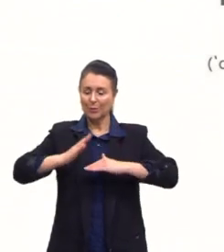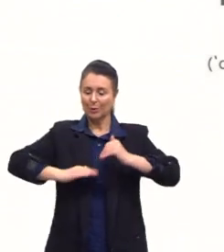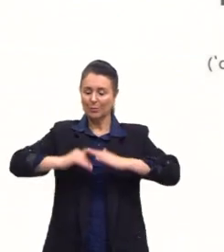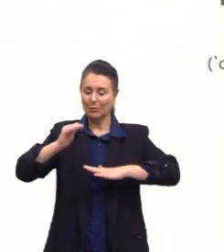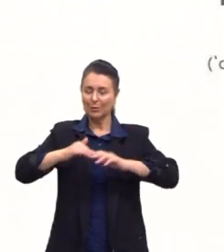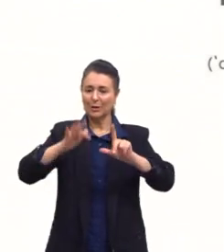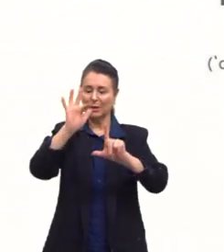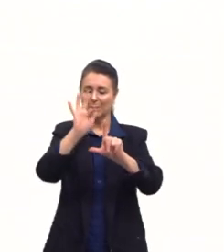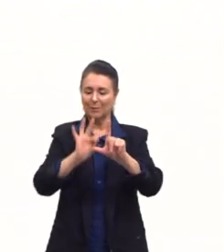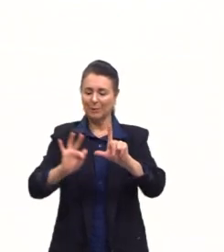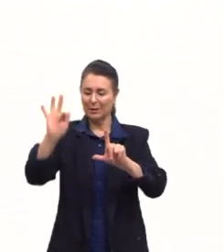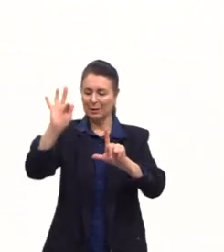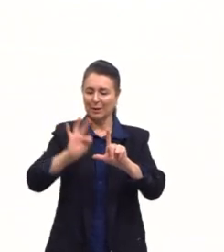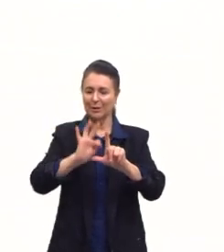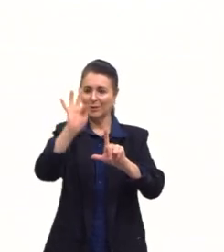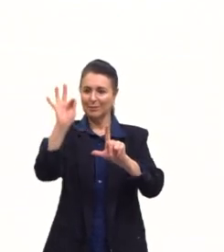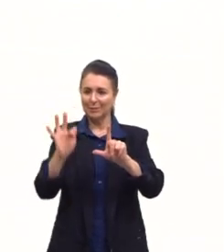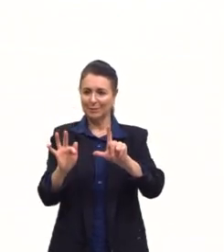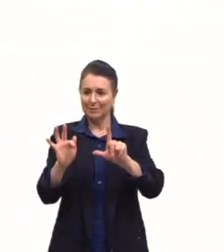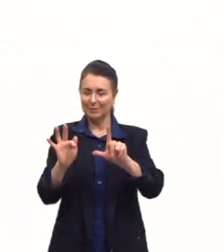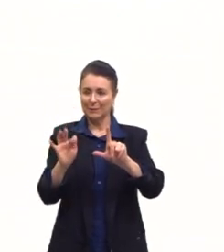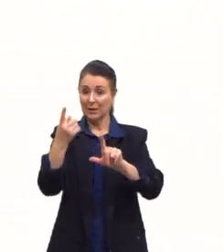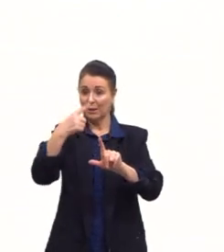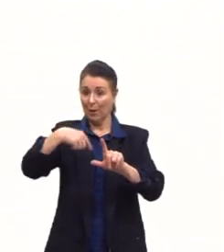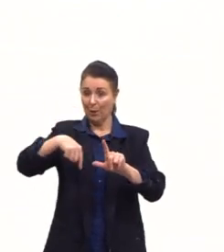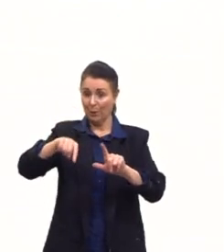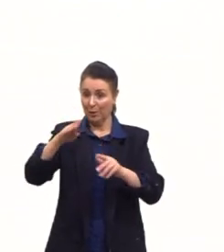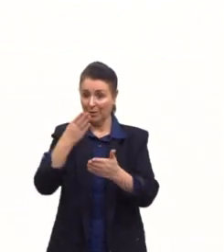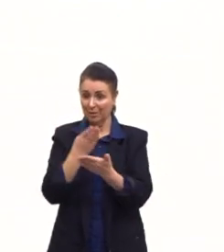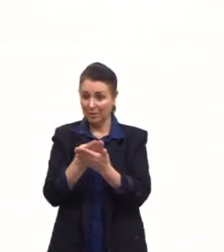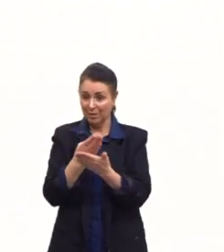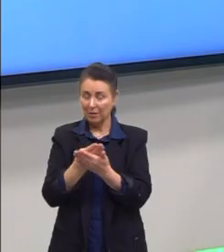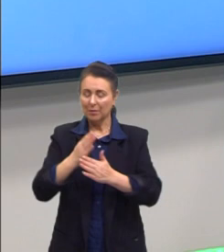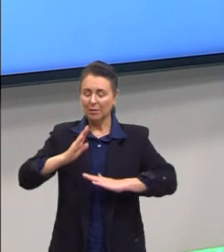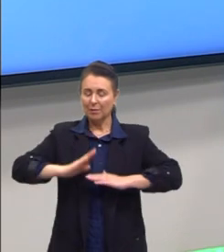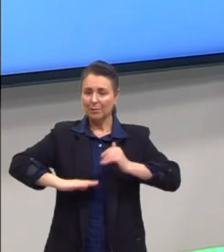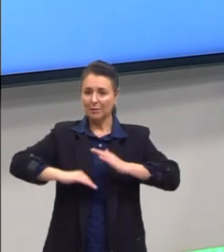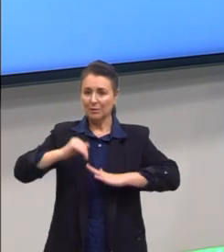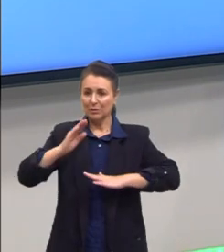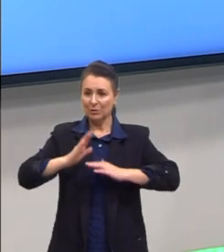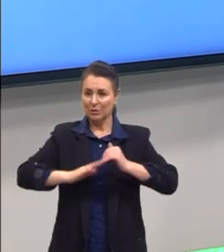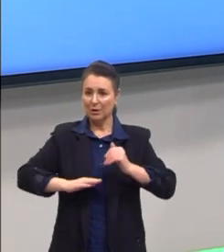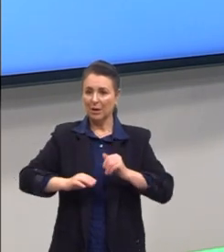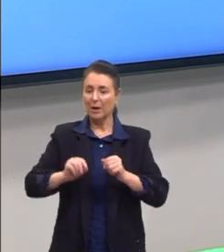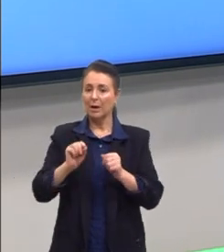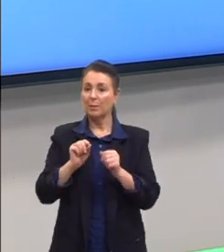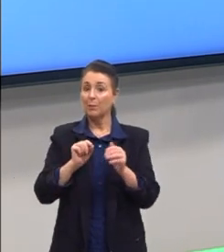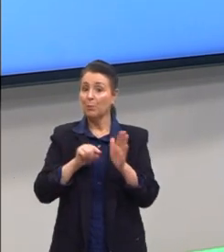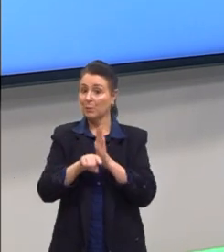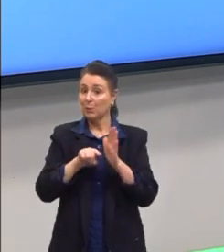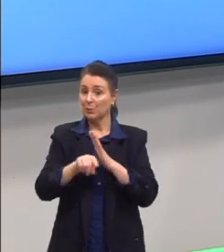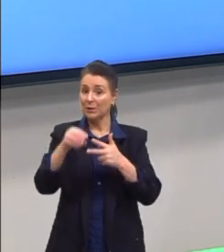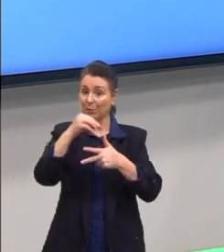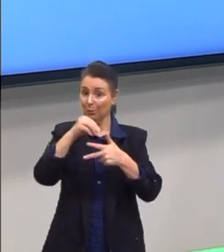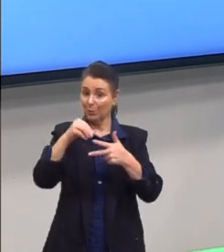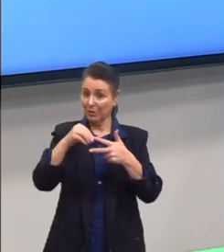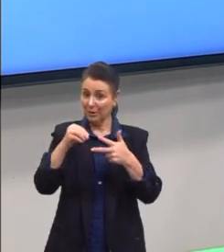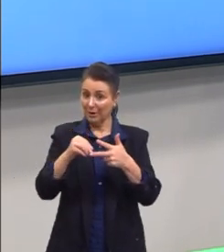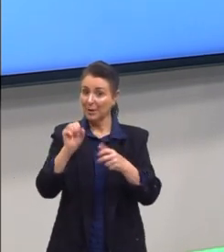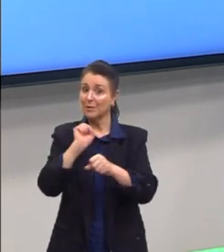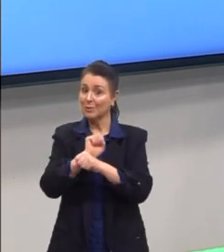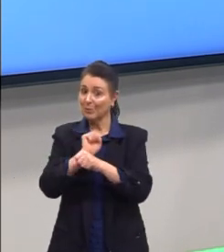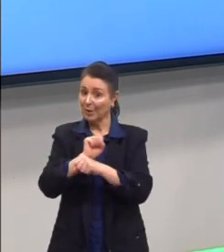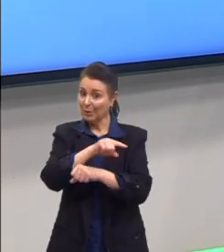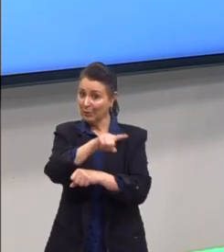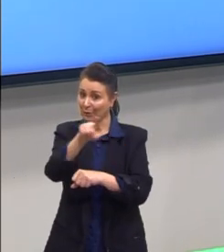parábola. Na próxima aula, então, nós vamos praticar através de algumas questões do Enem. Conto com vocês, então,